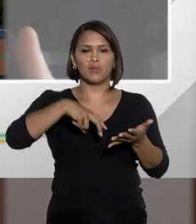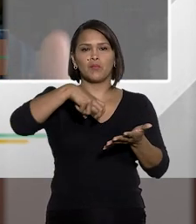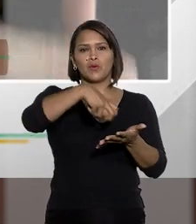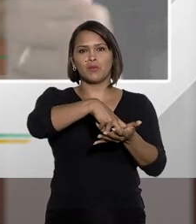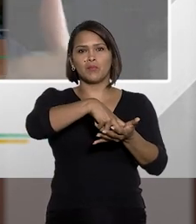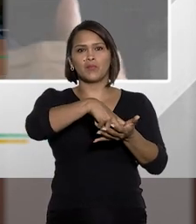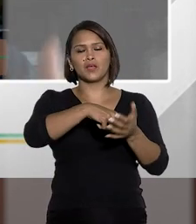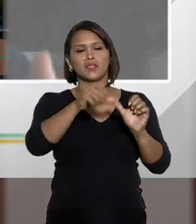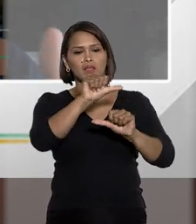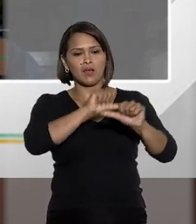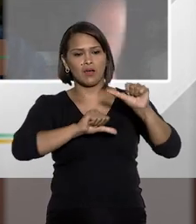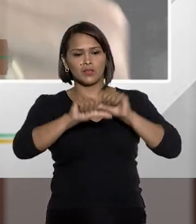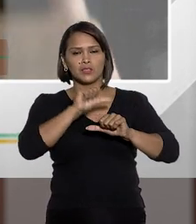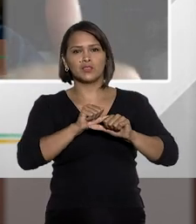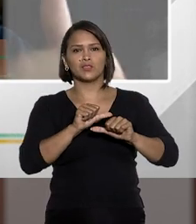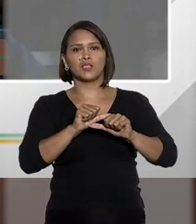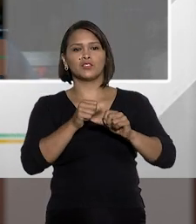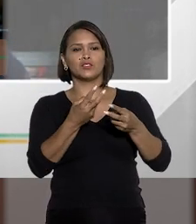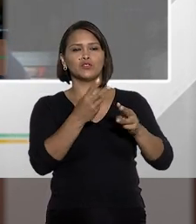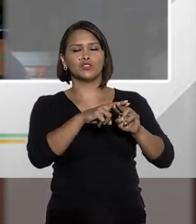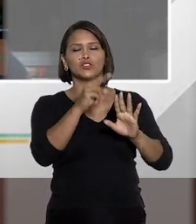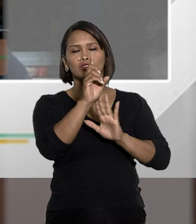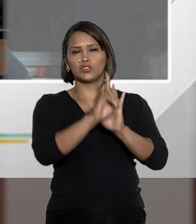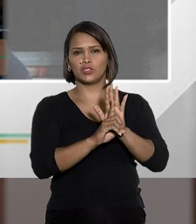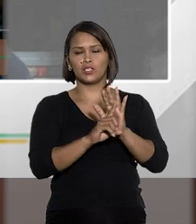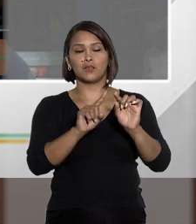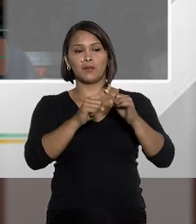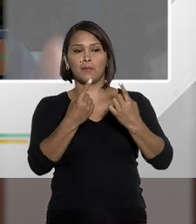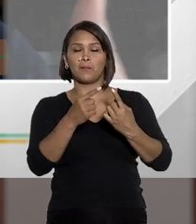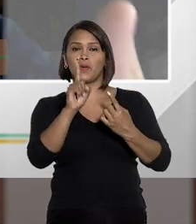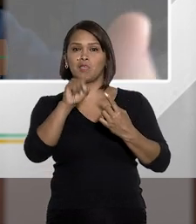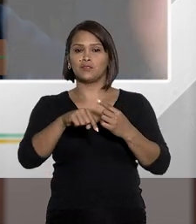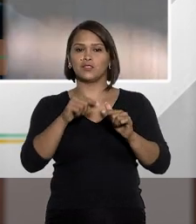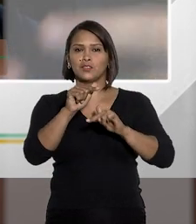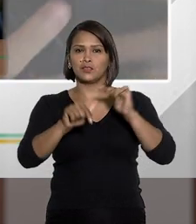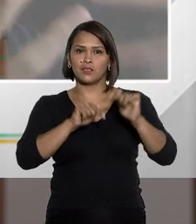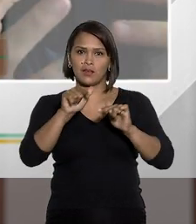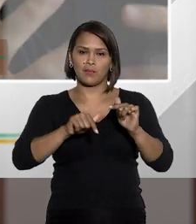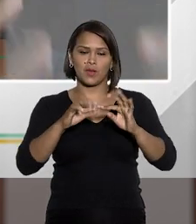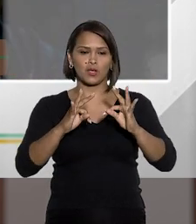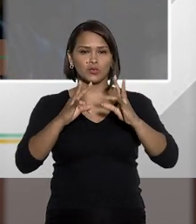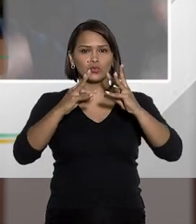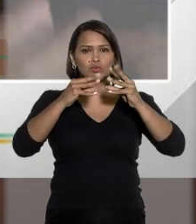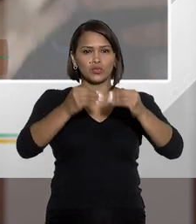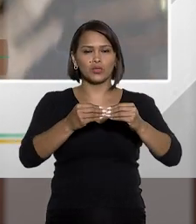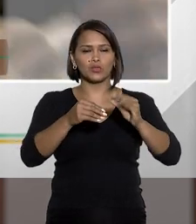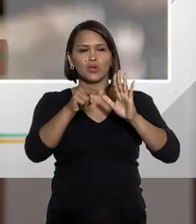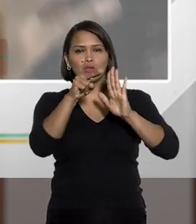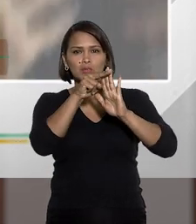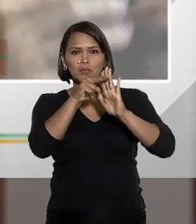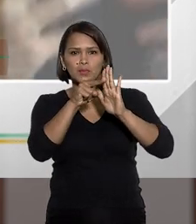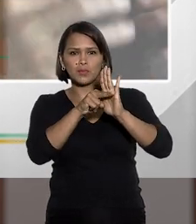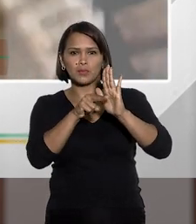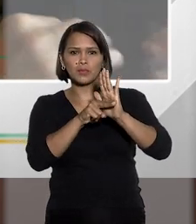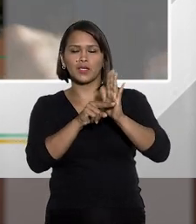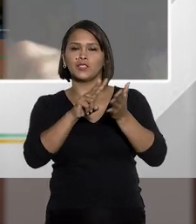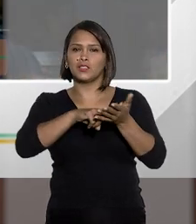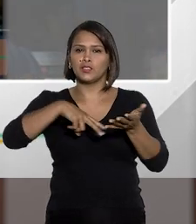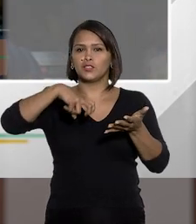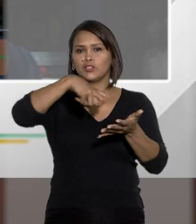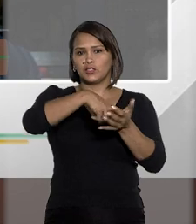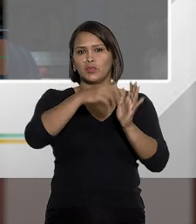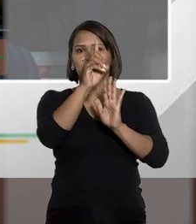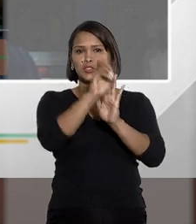pena alternativa, por pena restritiva de direitos, mas ao invés de trabalhar com todas as espécies de